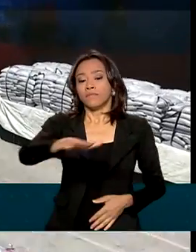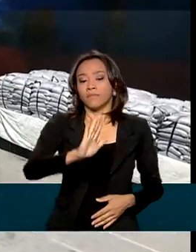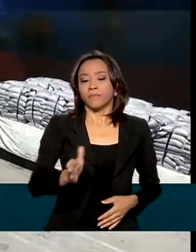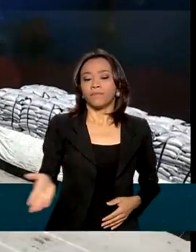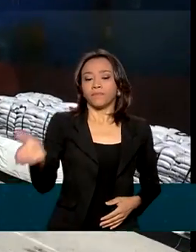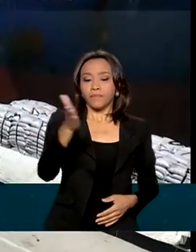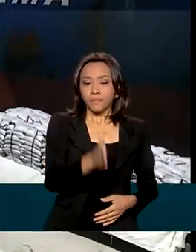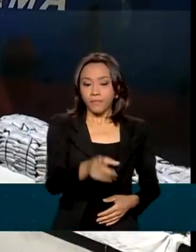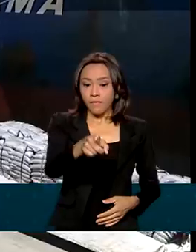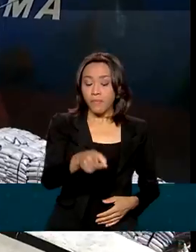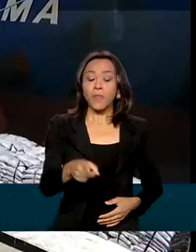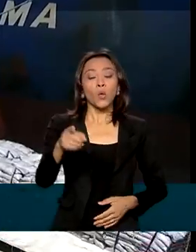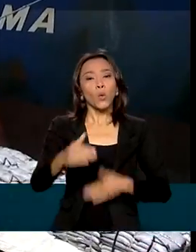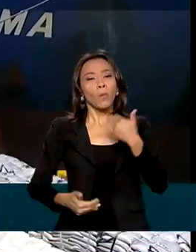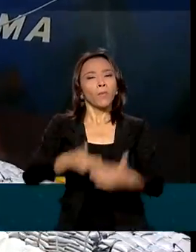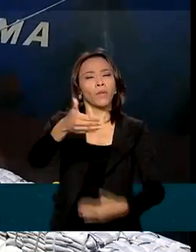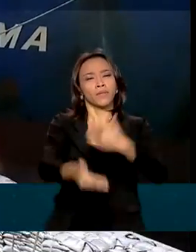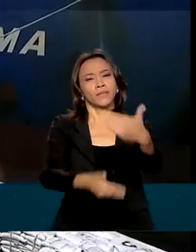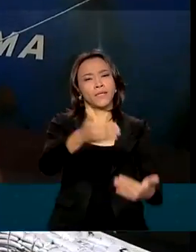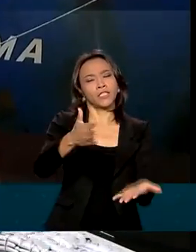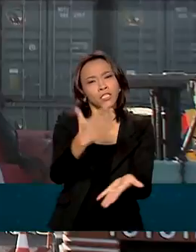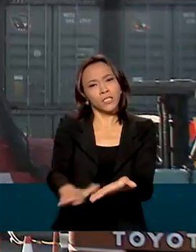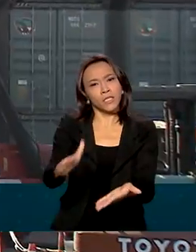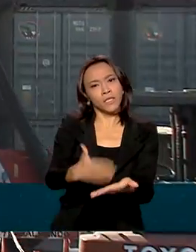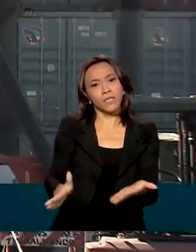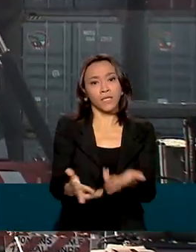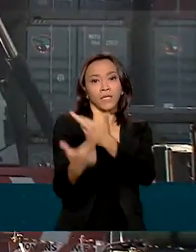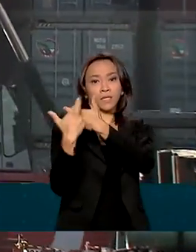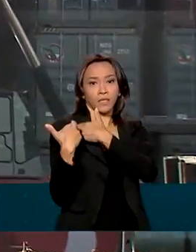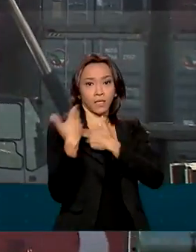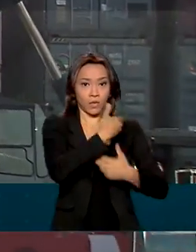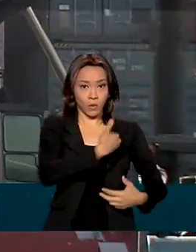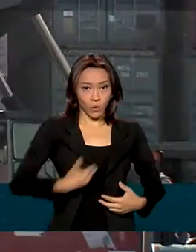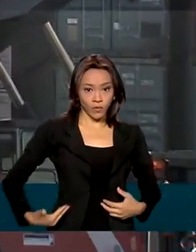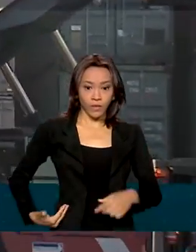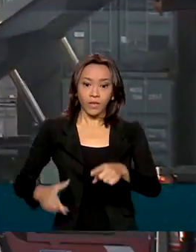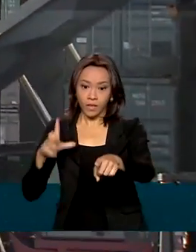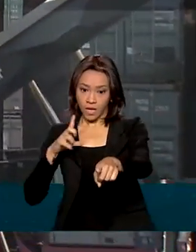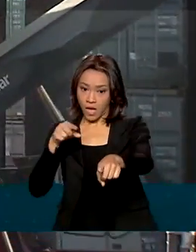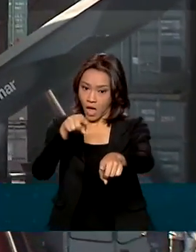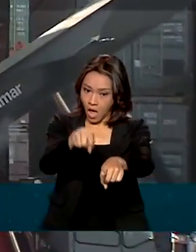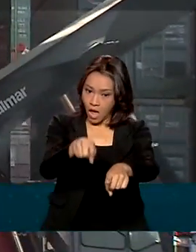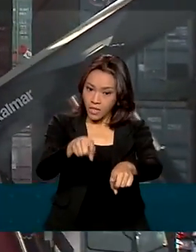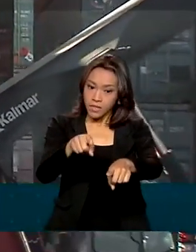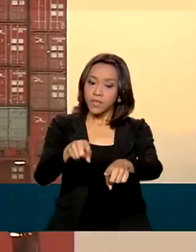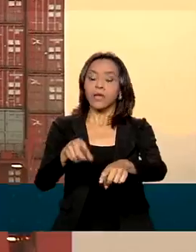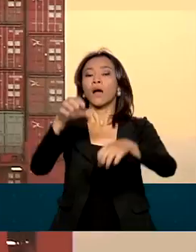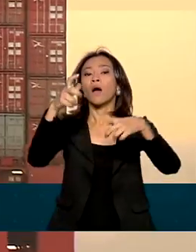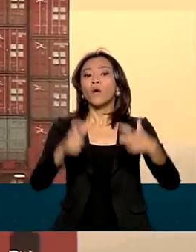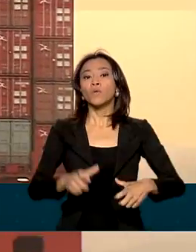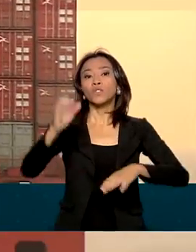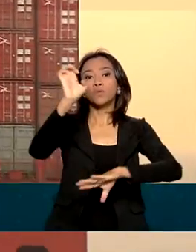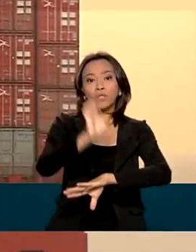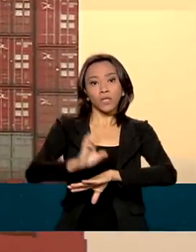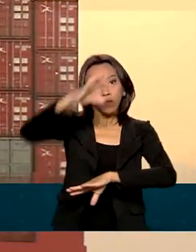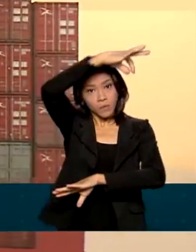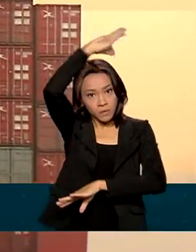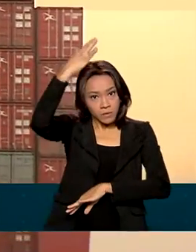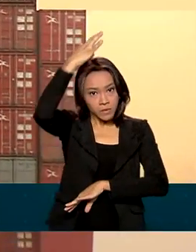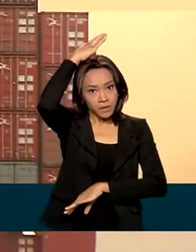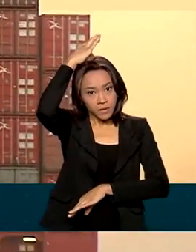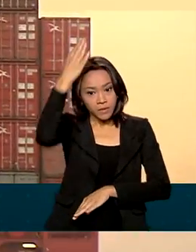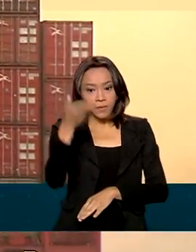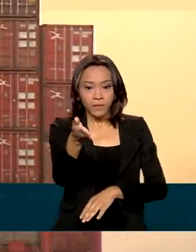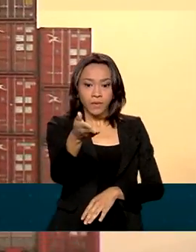processo de desestatização de portos inclui a Companhia Docas do Espírito Santo neste ano e o Porto de Santos,